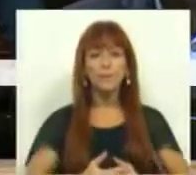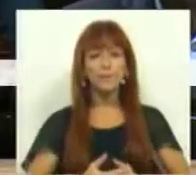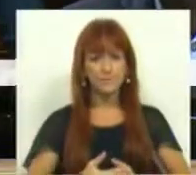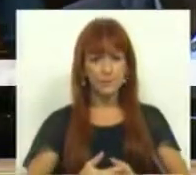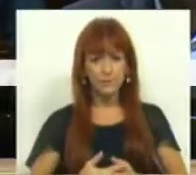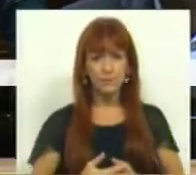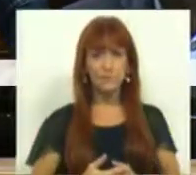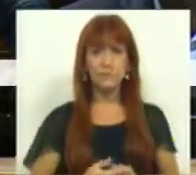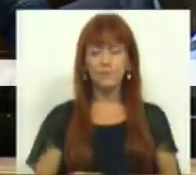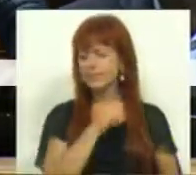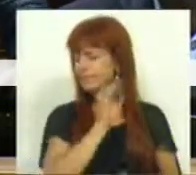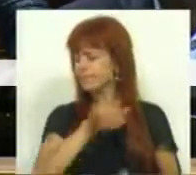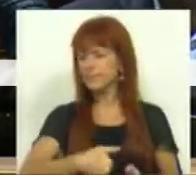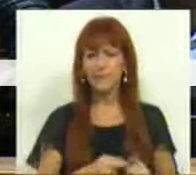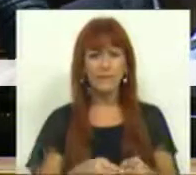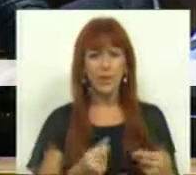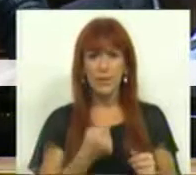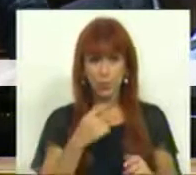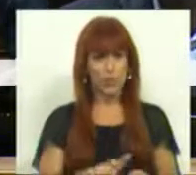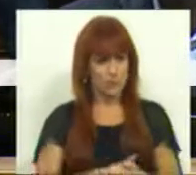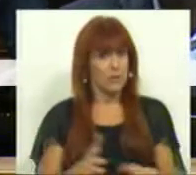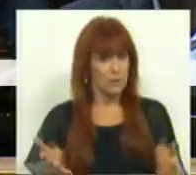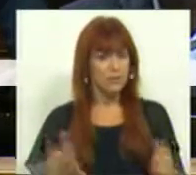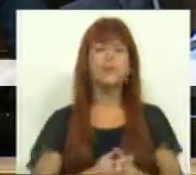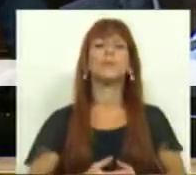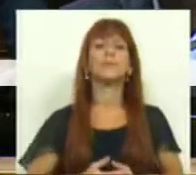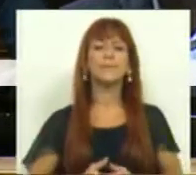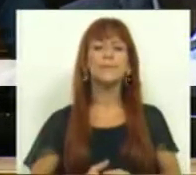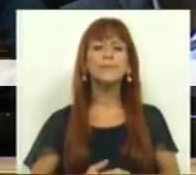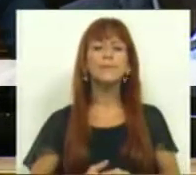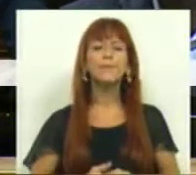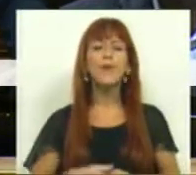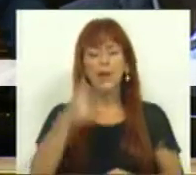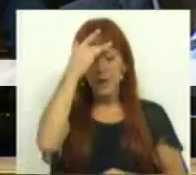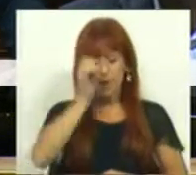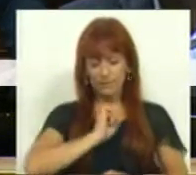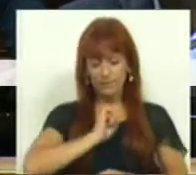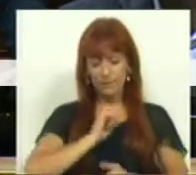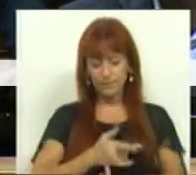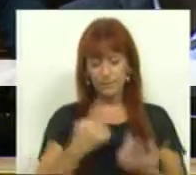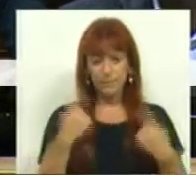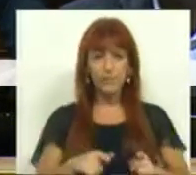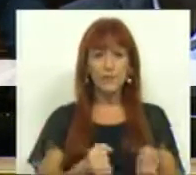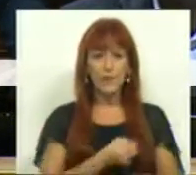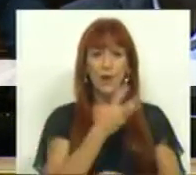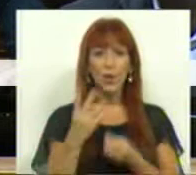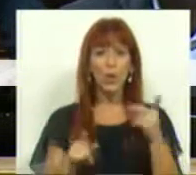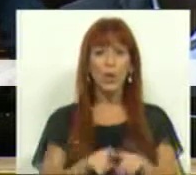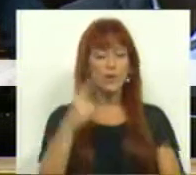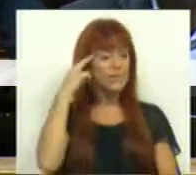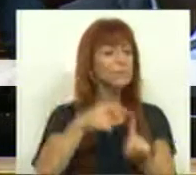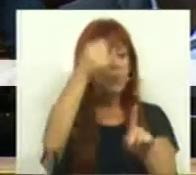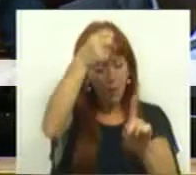a ignora em matérias bastante sensíveis. E o nosso entendimento é que há aqui um conjunto de